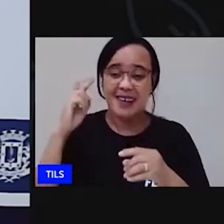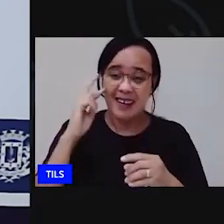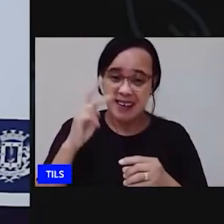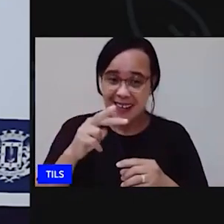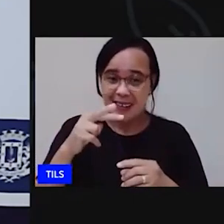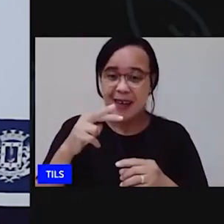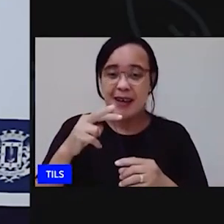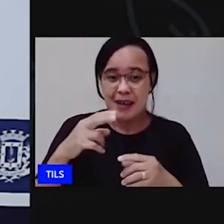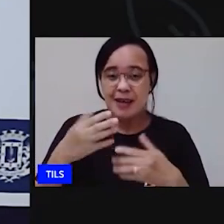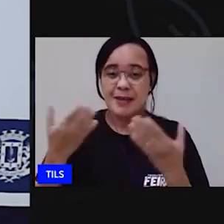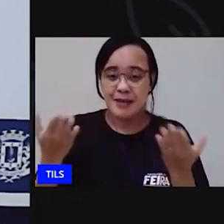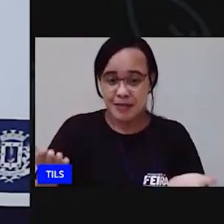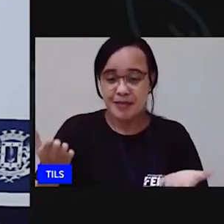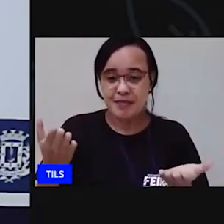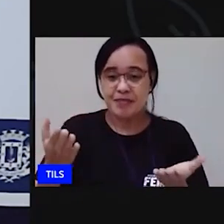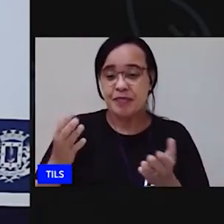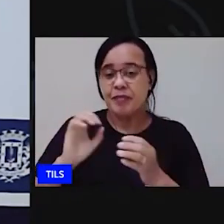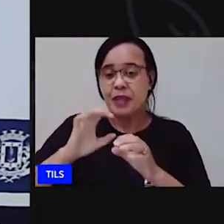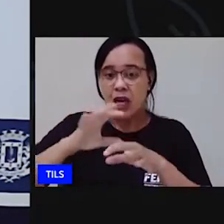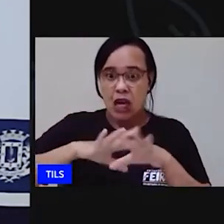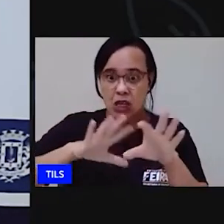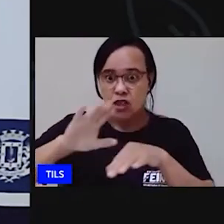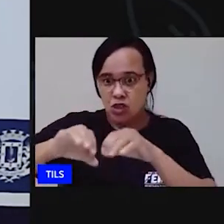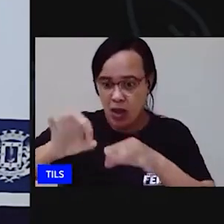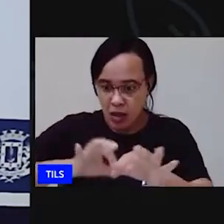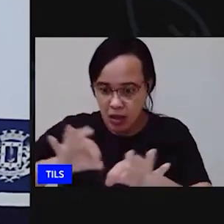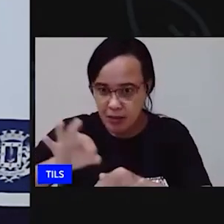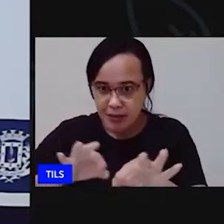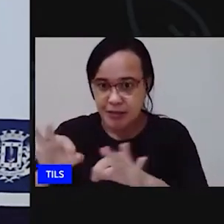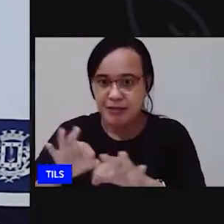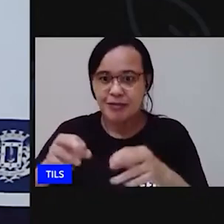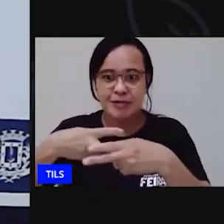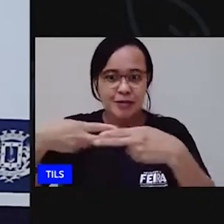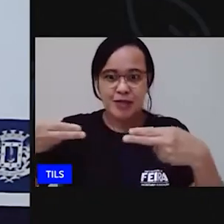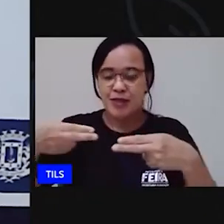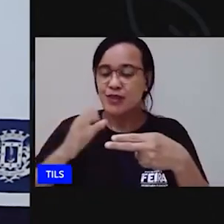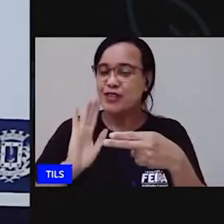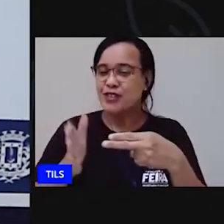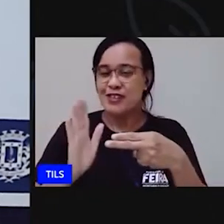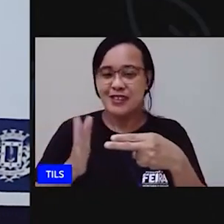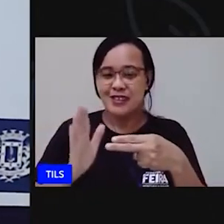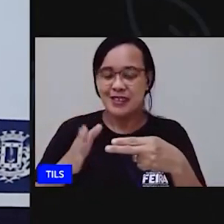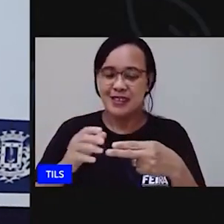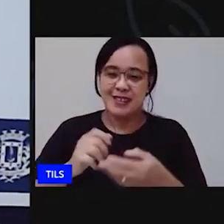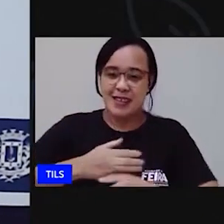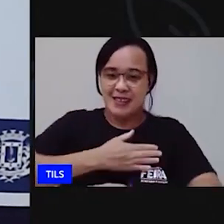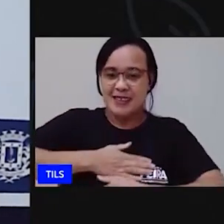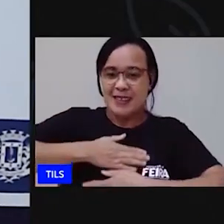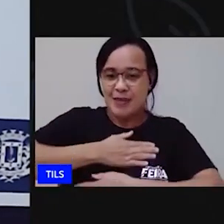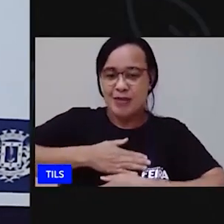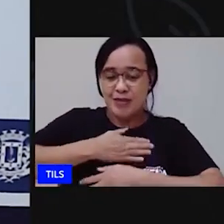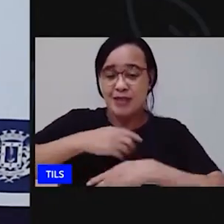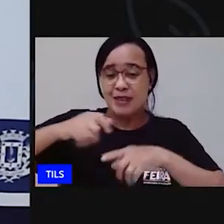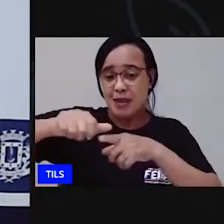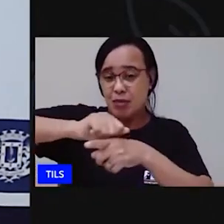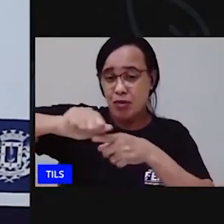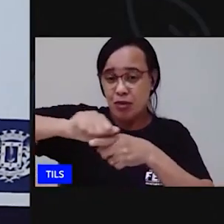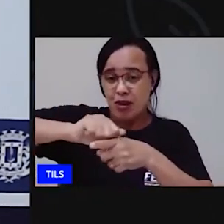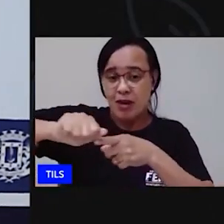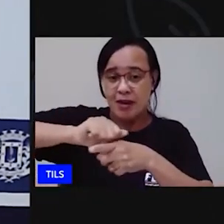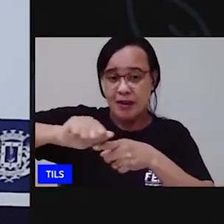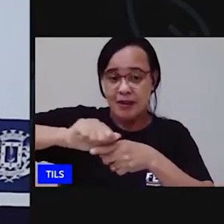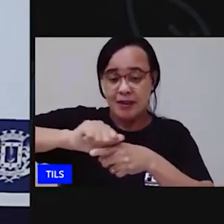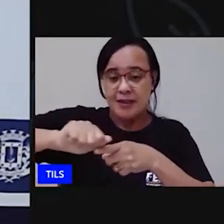trouxe na minha casa já deixei aqui separado. Tem um sabonete tem uma borracha tem